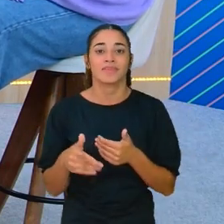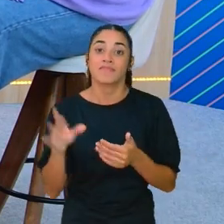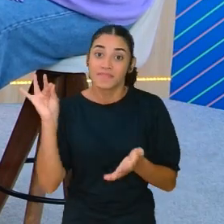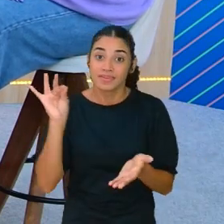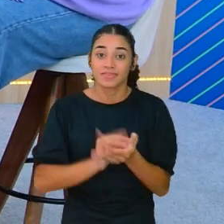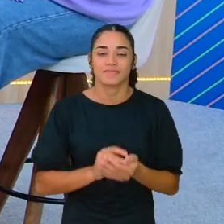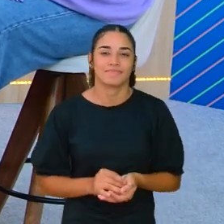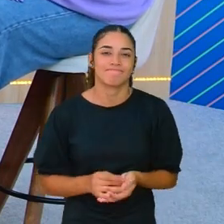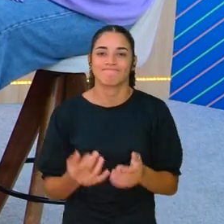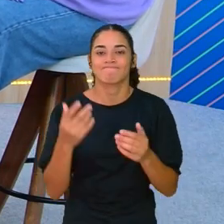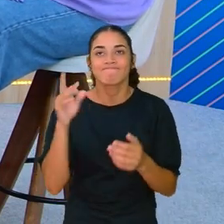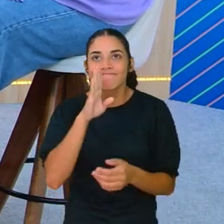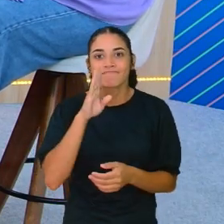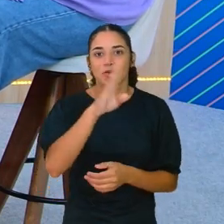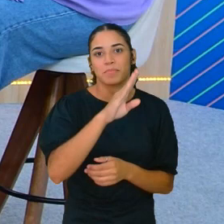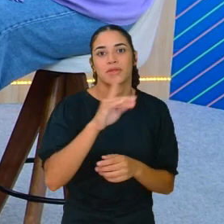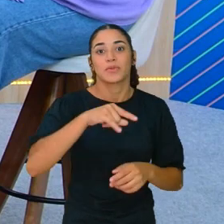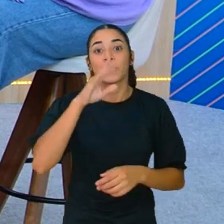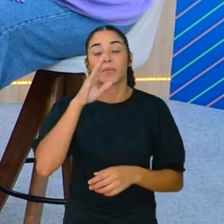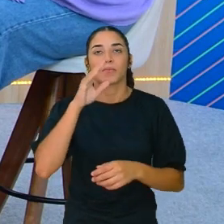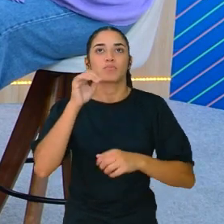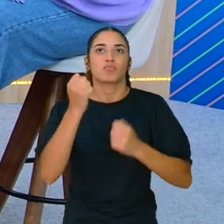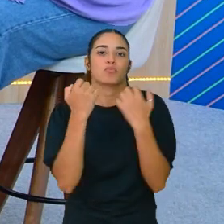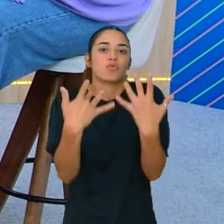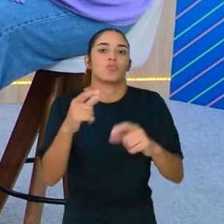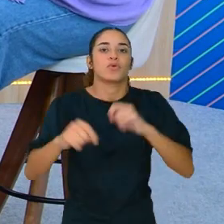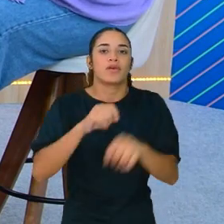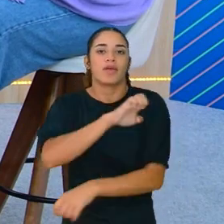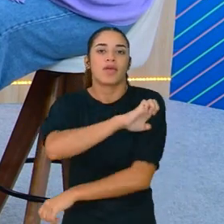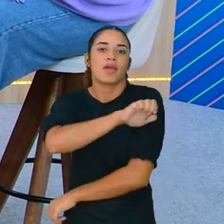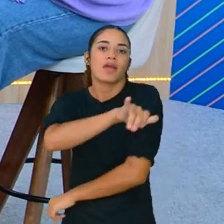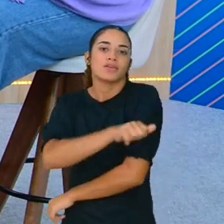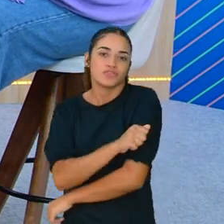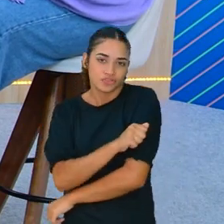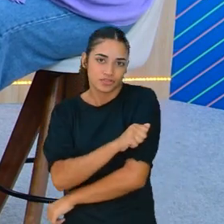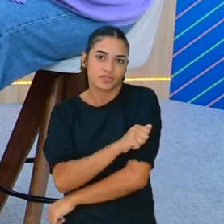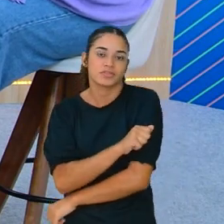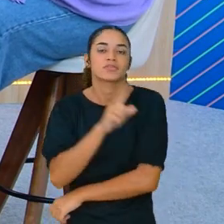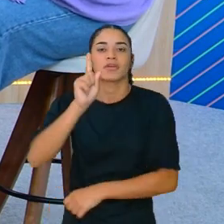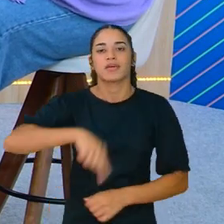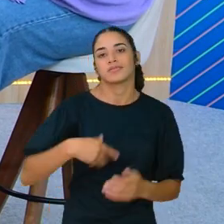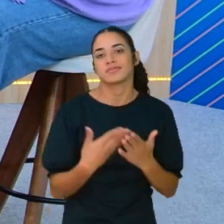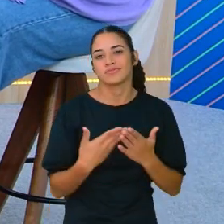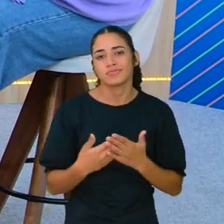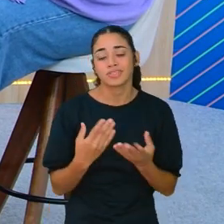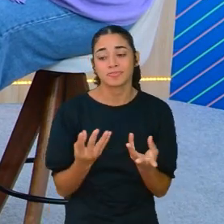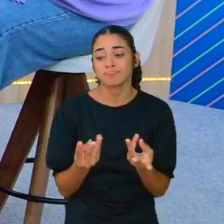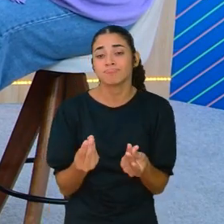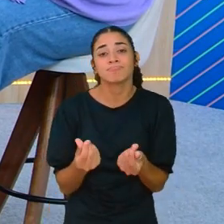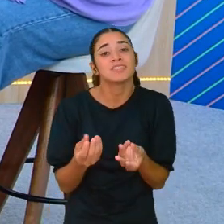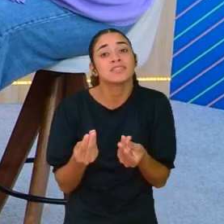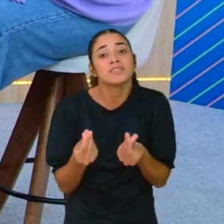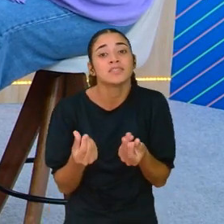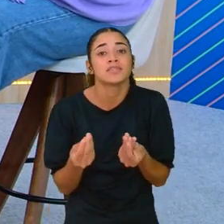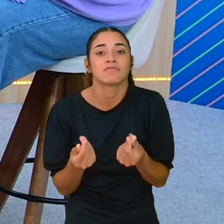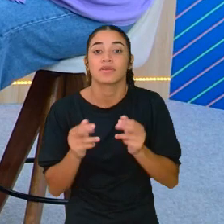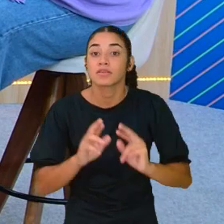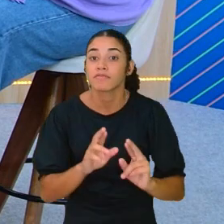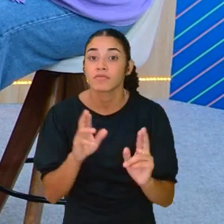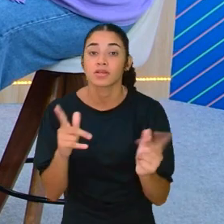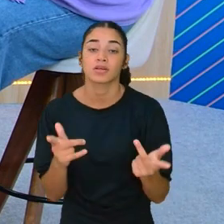Principalmente por ser um público do EJA. Isso. Não é? O EJA que é... É um público sensível. Isso, são estudantes